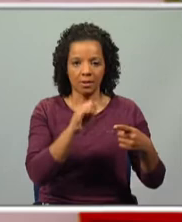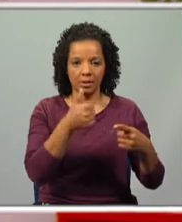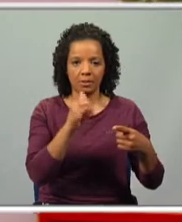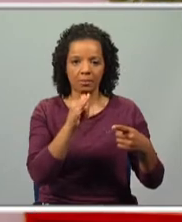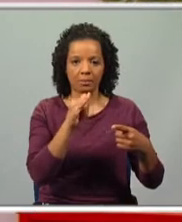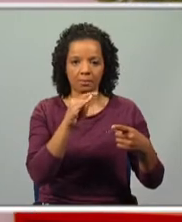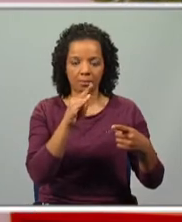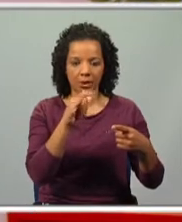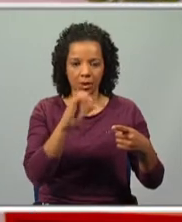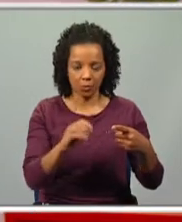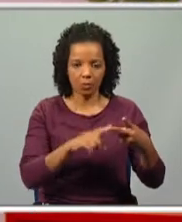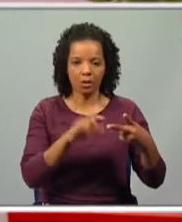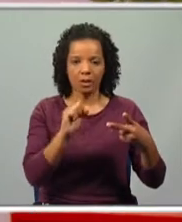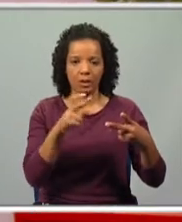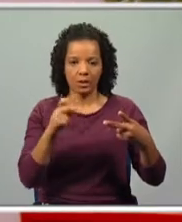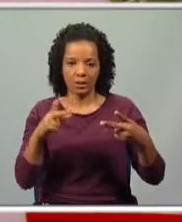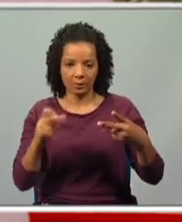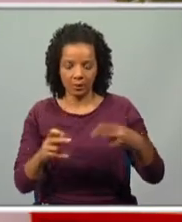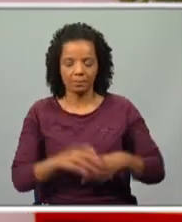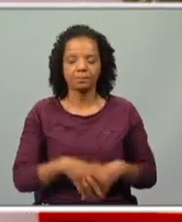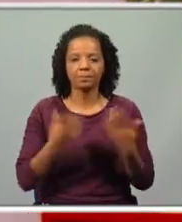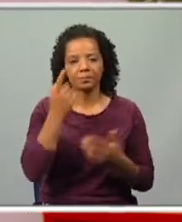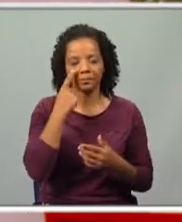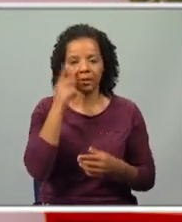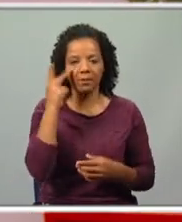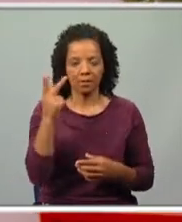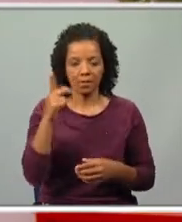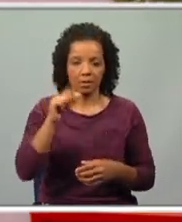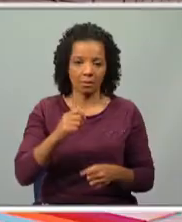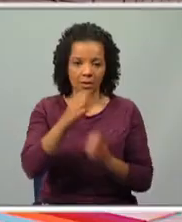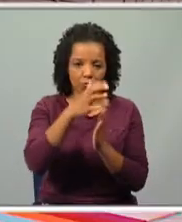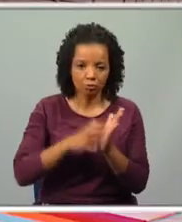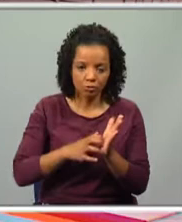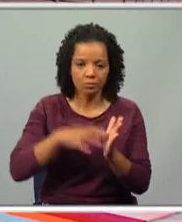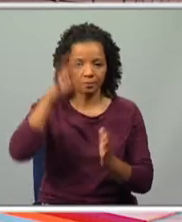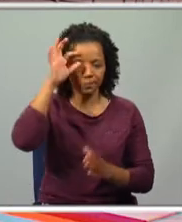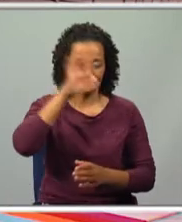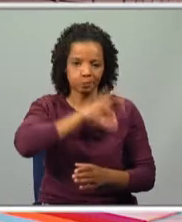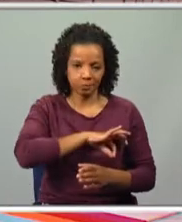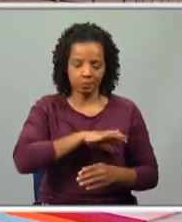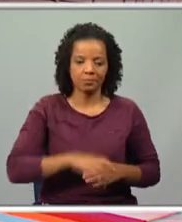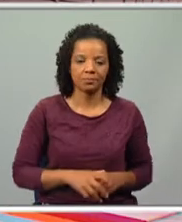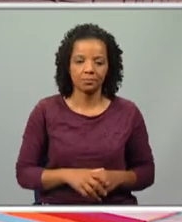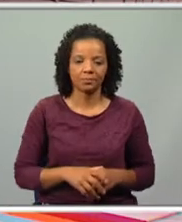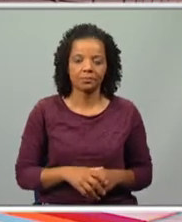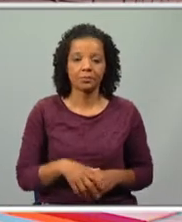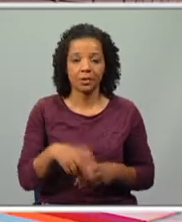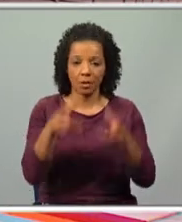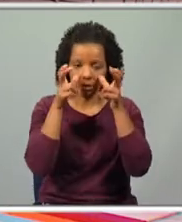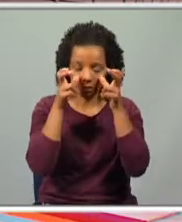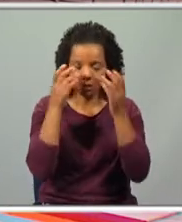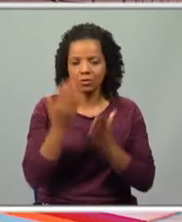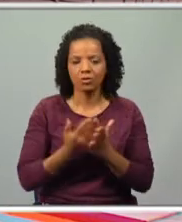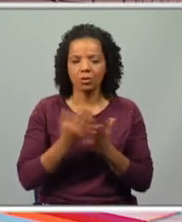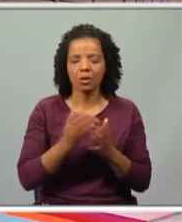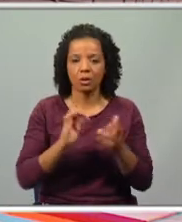mesmo que vamos conhecer aqui, a vida e obra de S. de Queiroz. Vamos ouvir, aqui com o áudio da escola